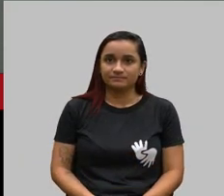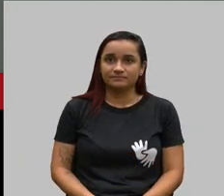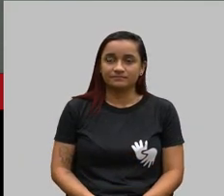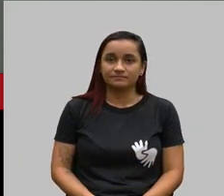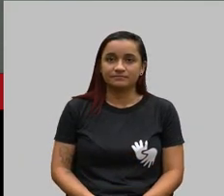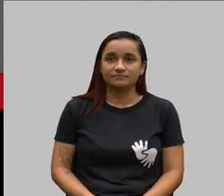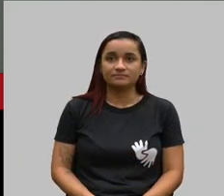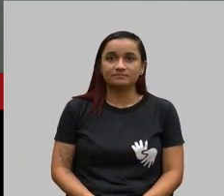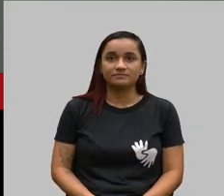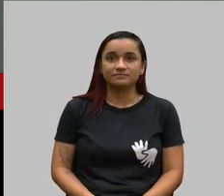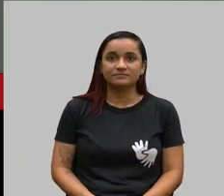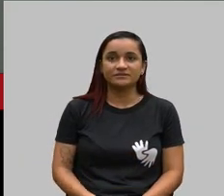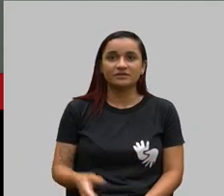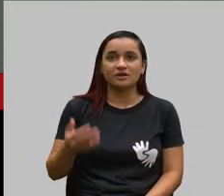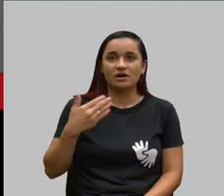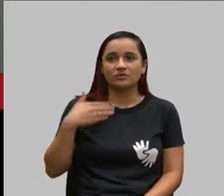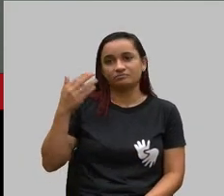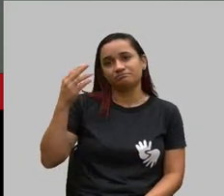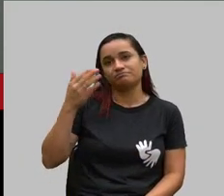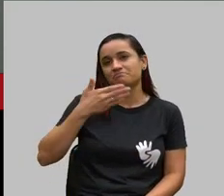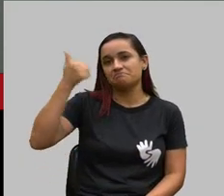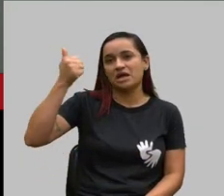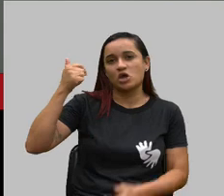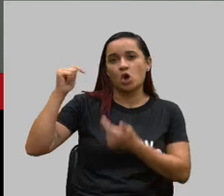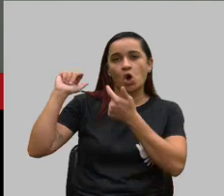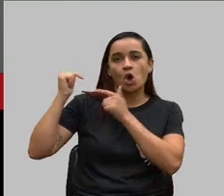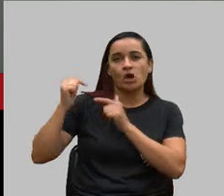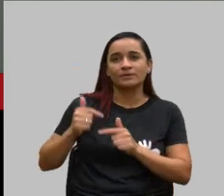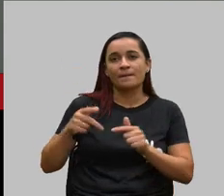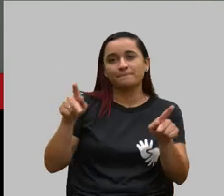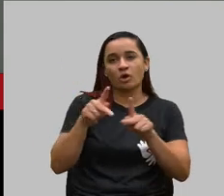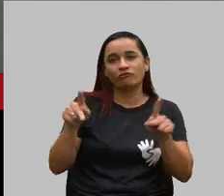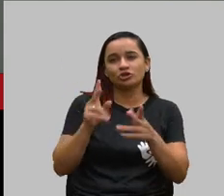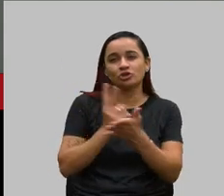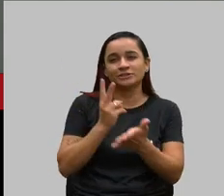Gente, eu vou no tradicional mesmo, professor tendo esses problemas.